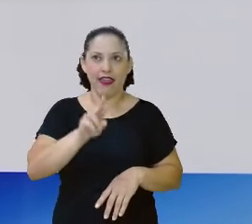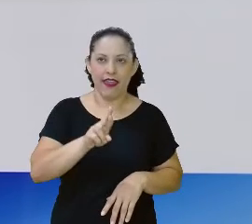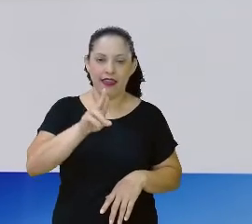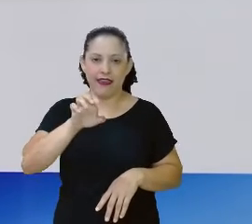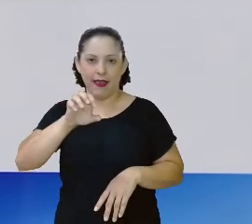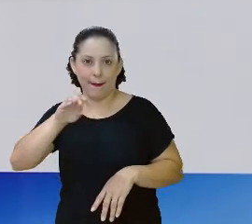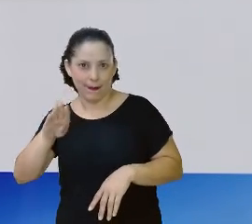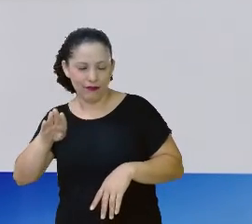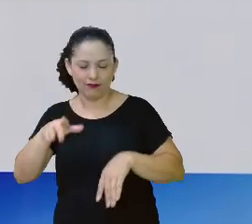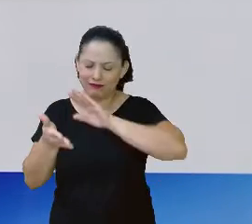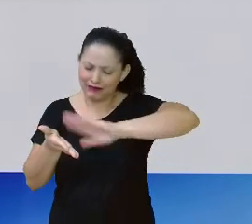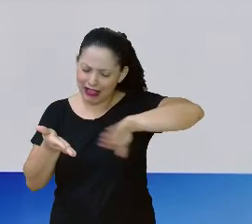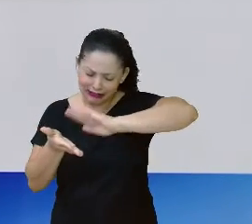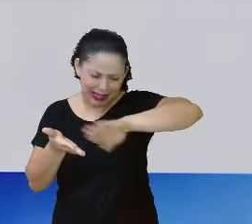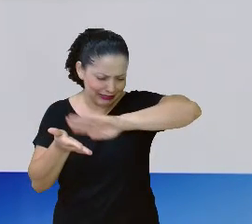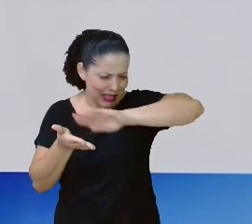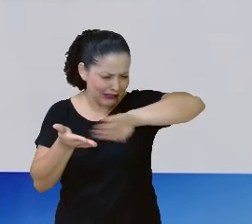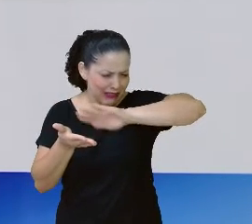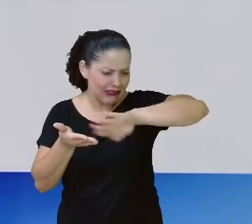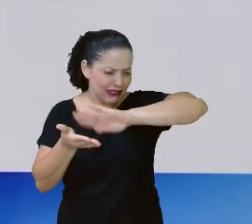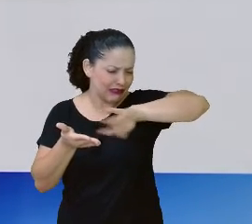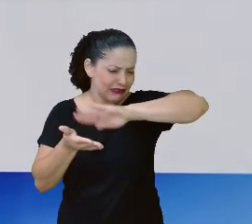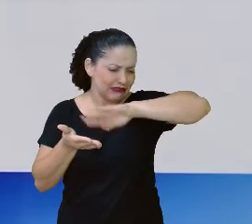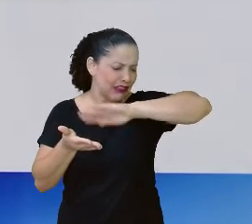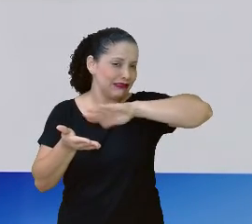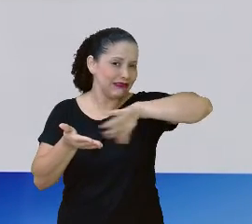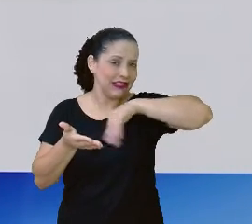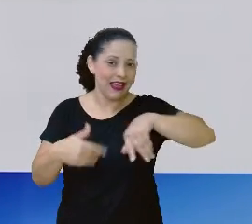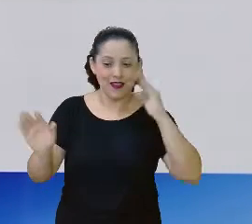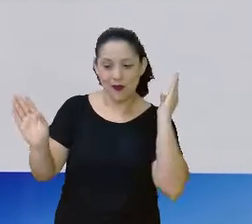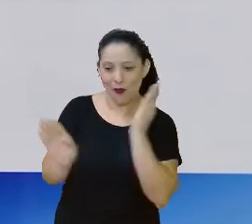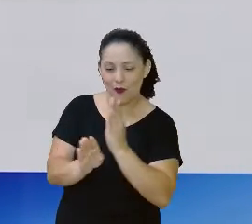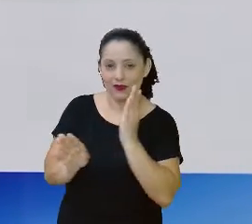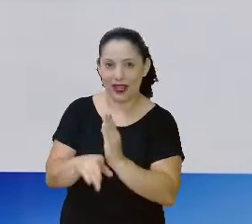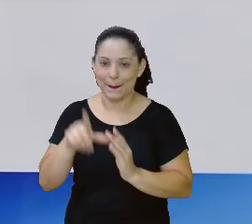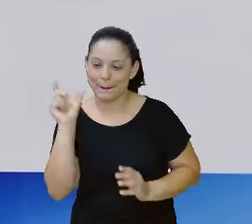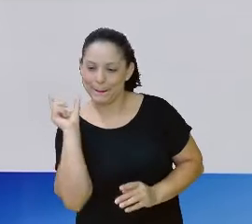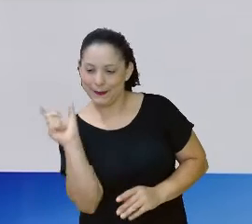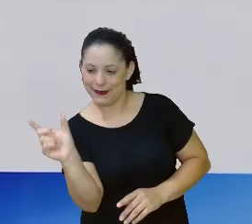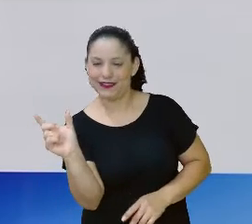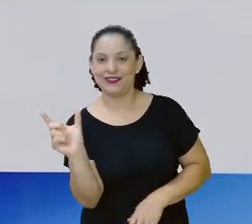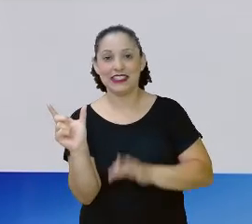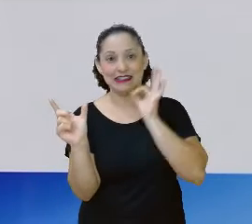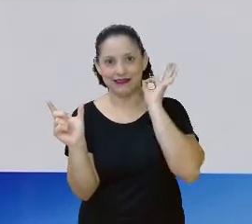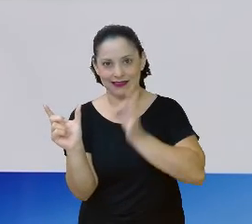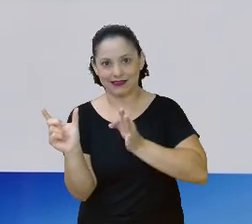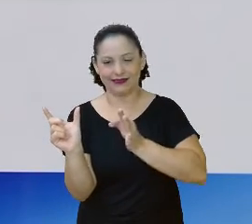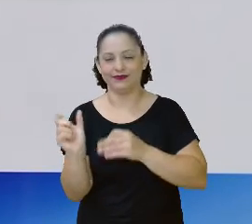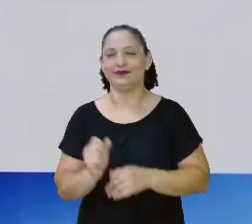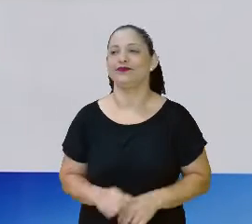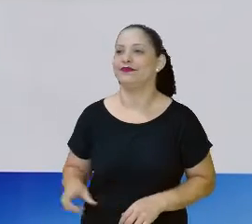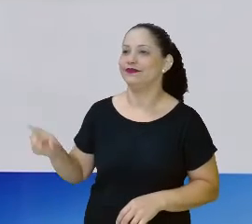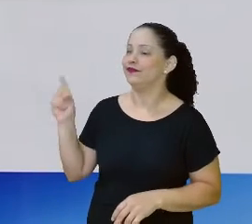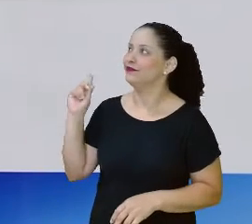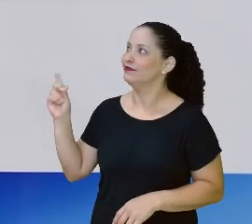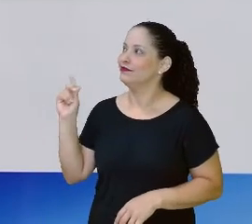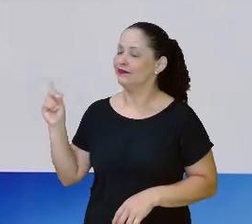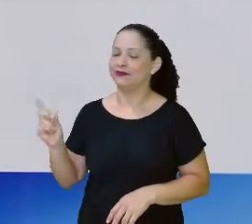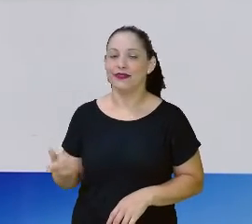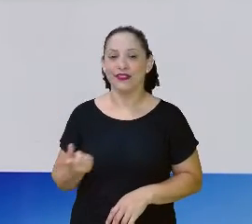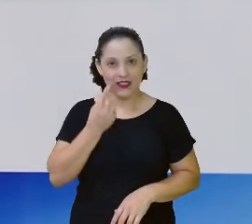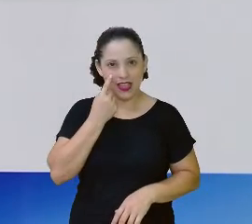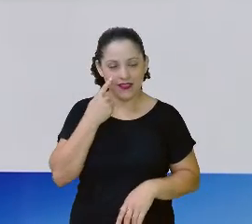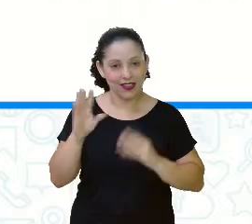você vai até chegar no RÉ, V. E rapidinho você vai achar o RÉ, viravolta. E será mais ou menos